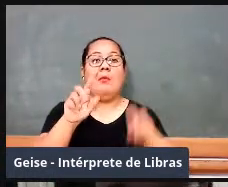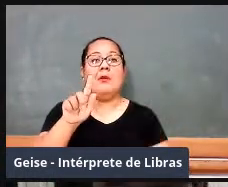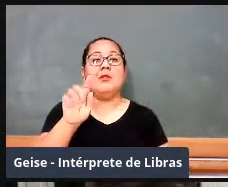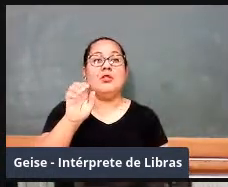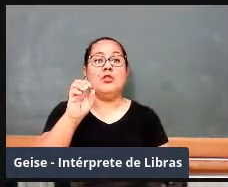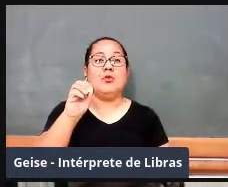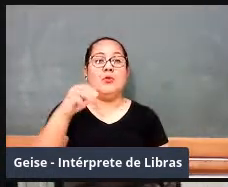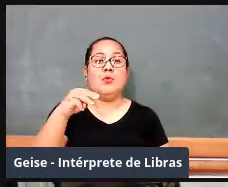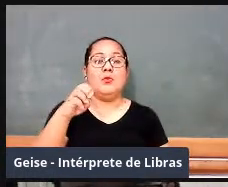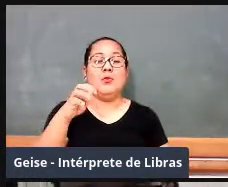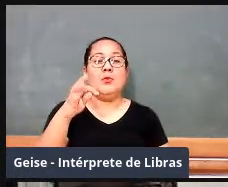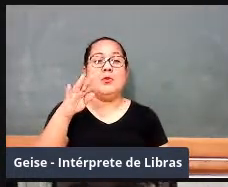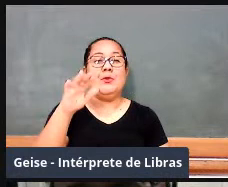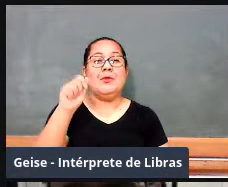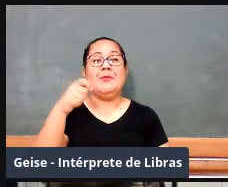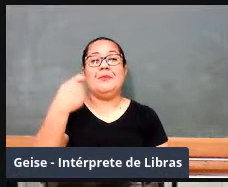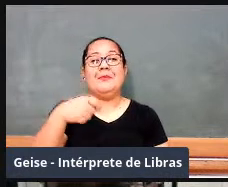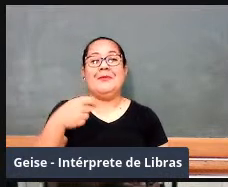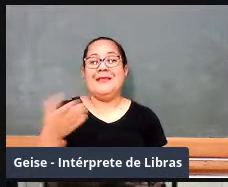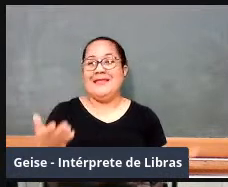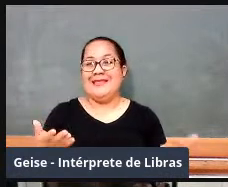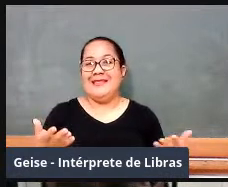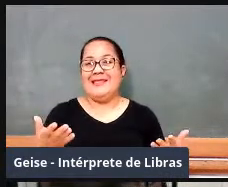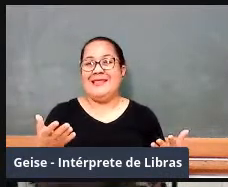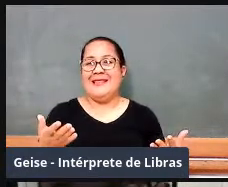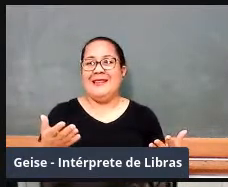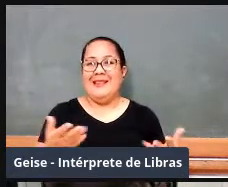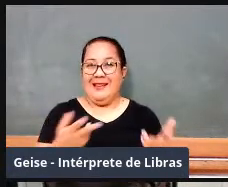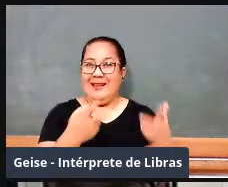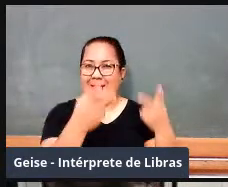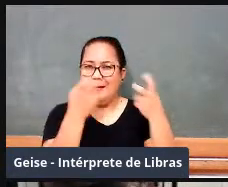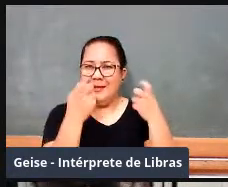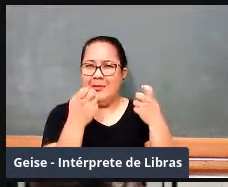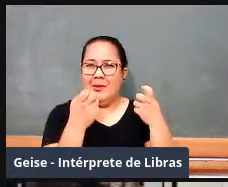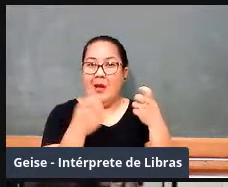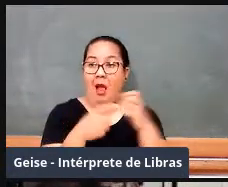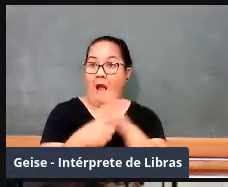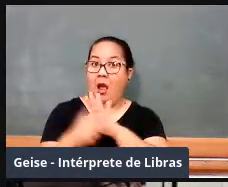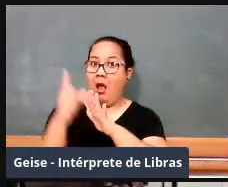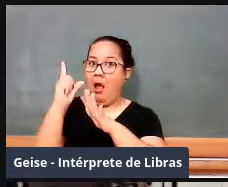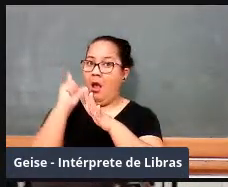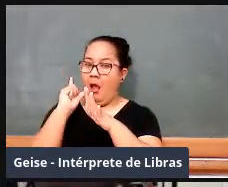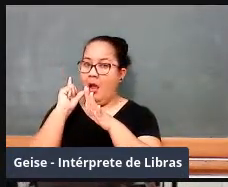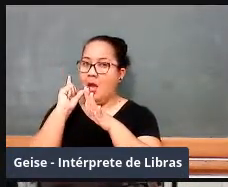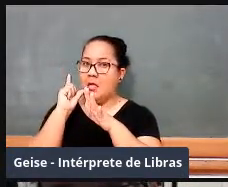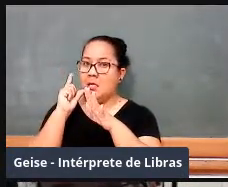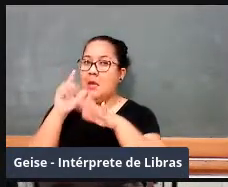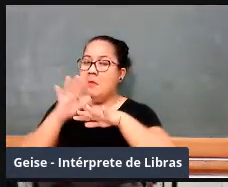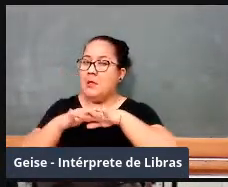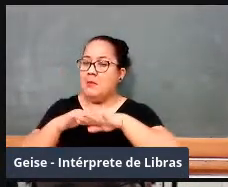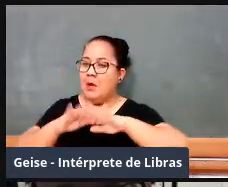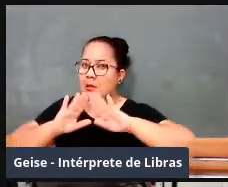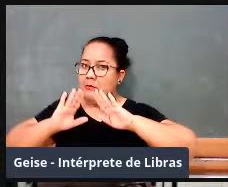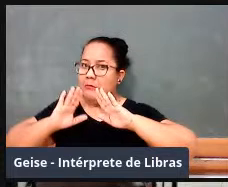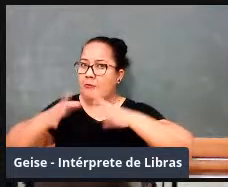Então, o que acontece é a mudança de status da matemática, ela era um conhecimento técnico,